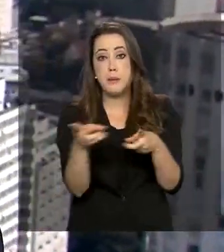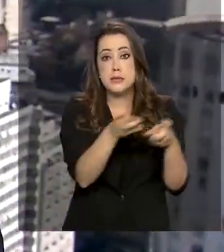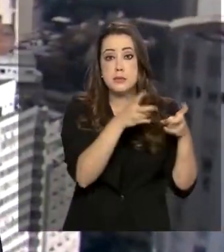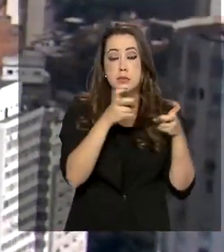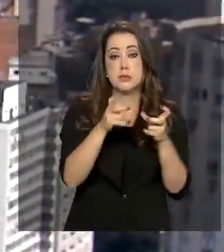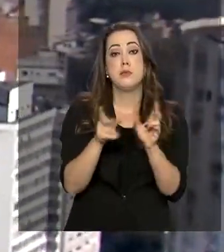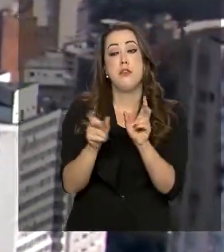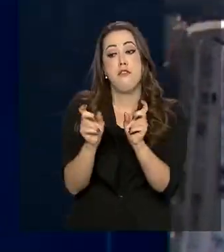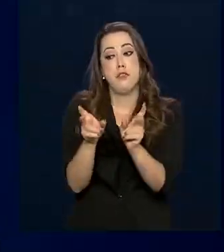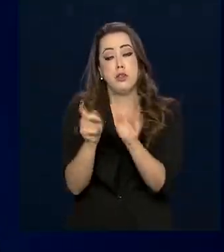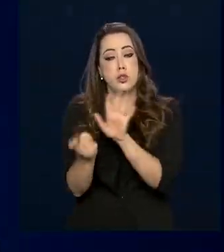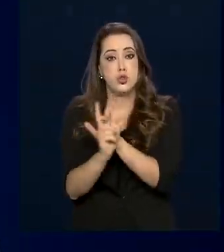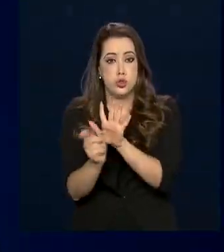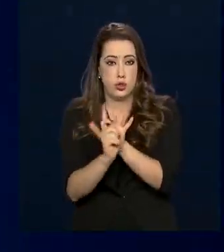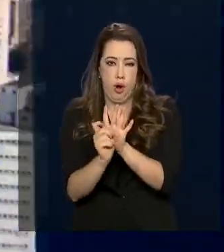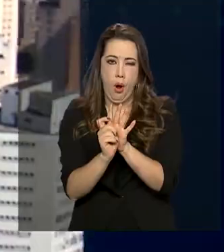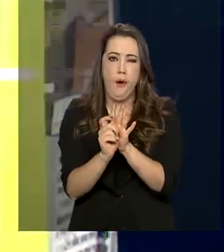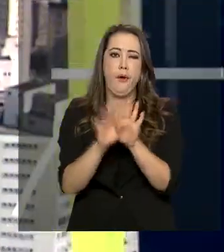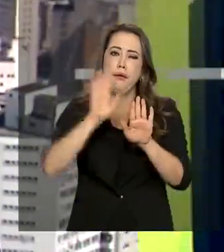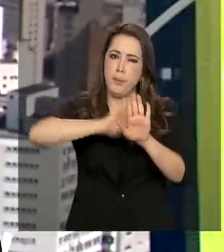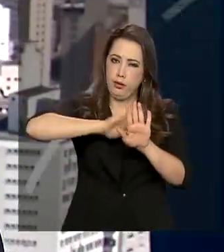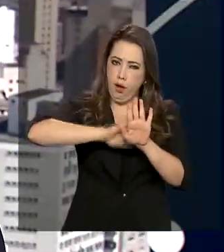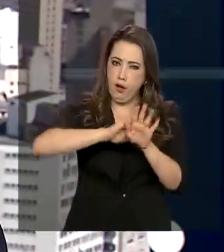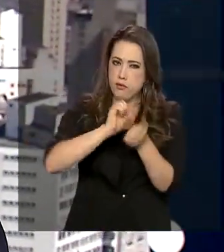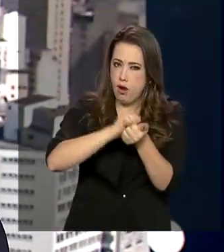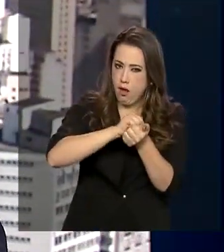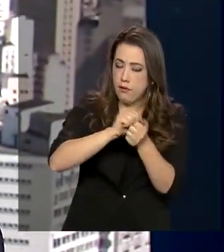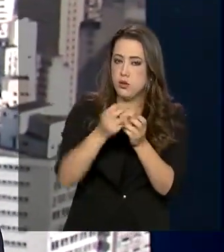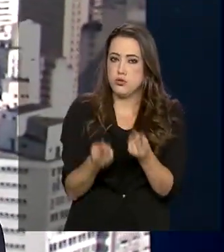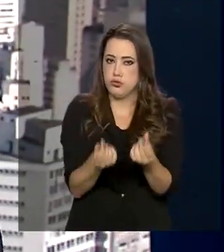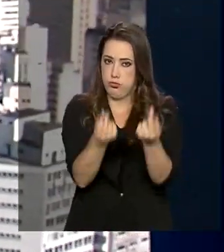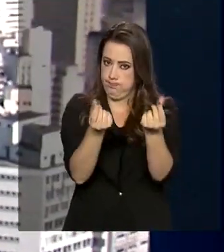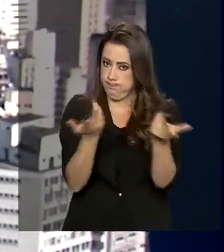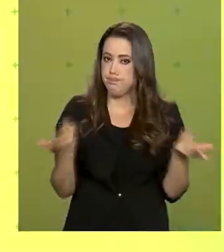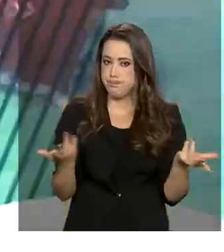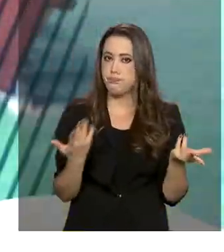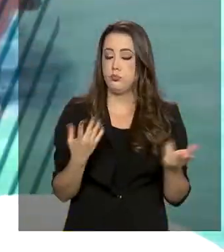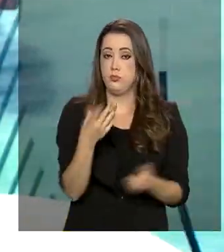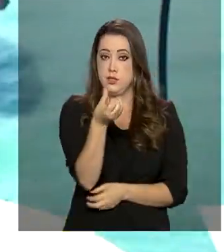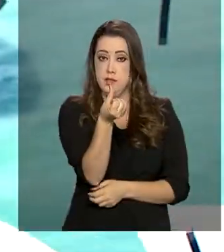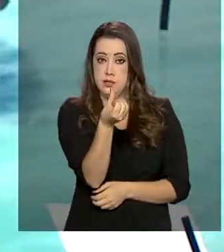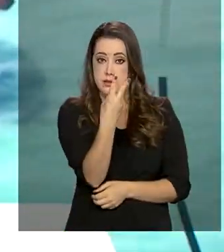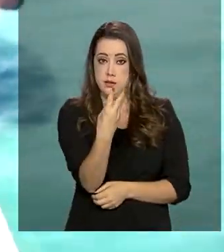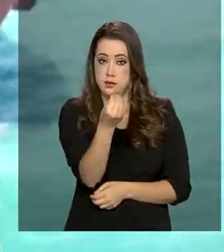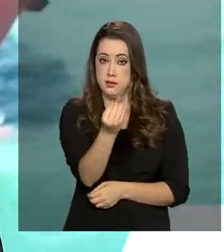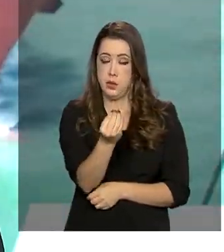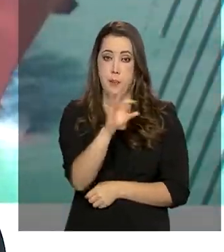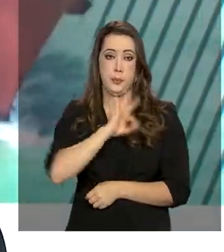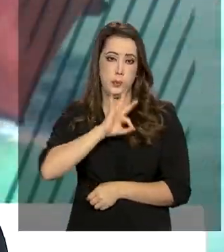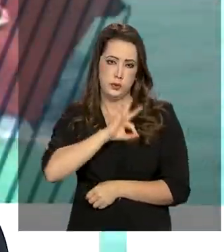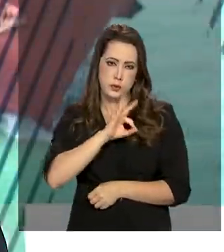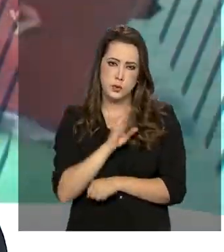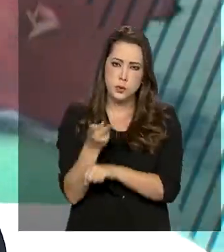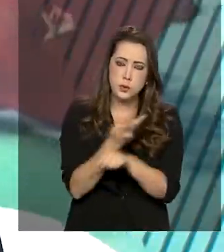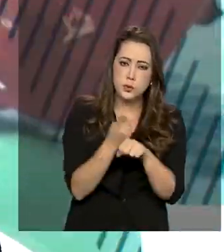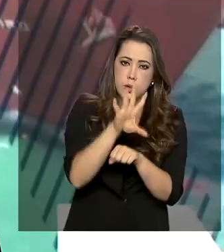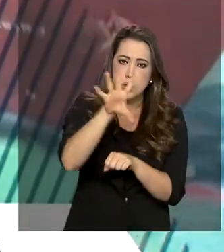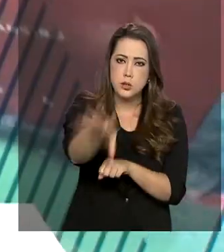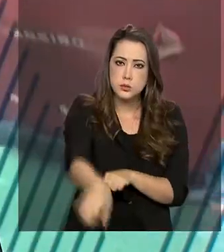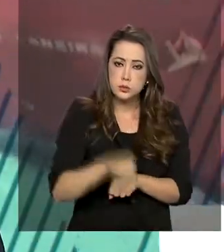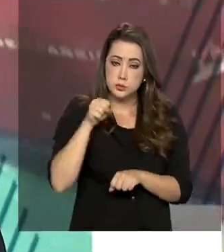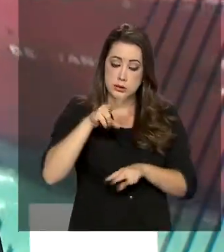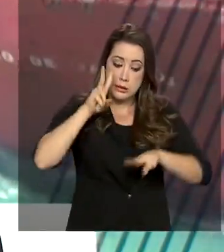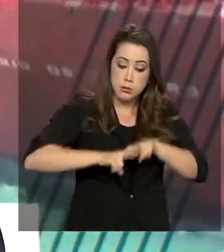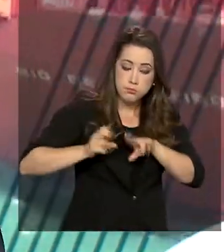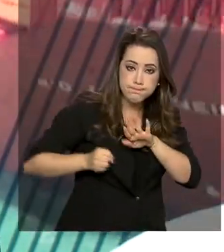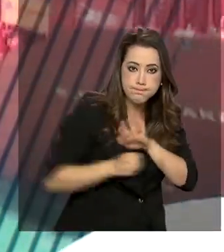e lavagem de dinheiro. 630 policiais cumpriram mandados de busca e apreensão e de prisão em 13 estados. Segundo a